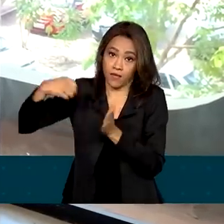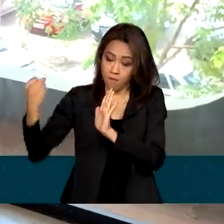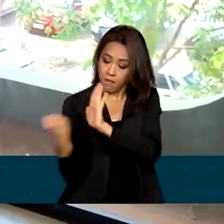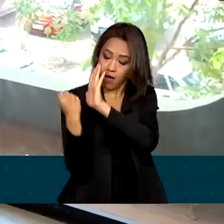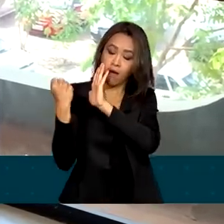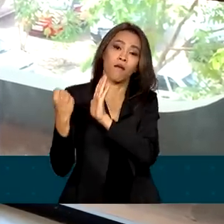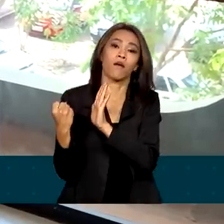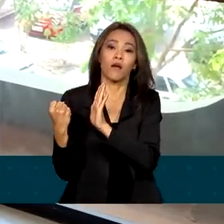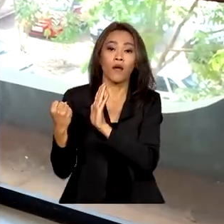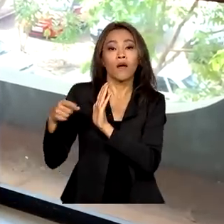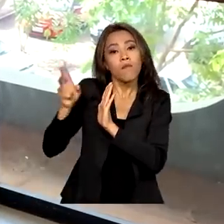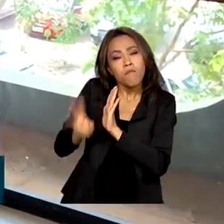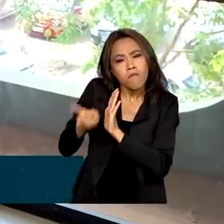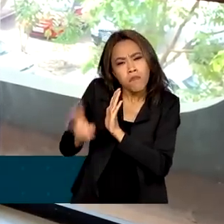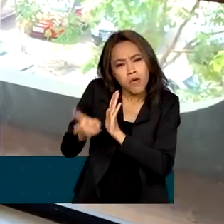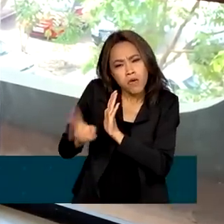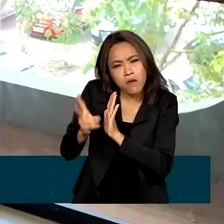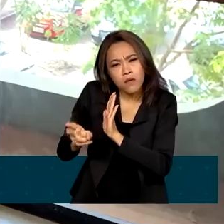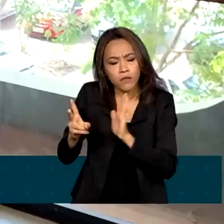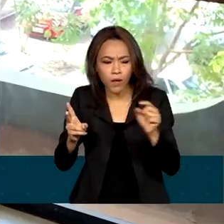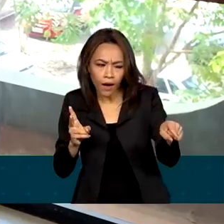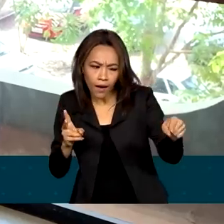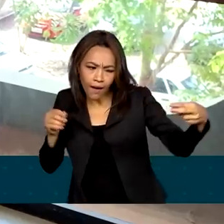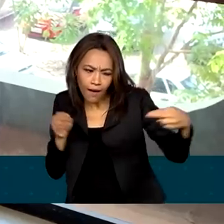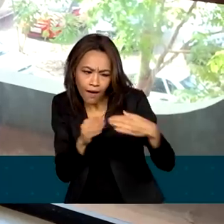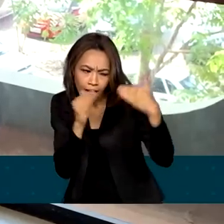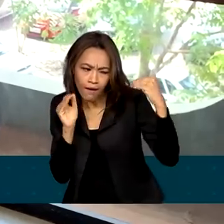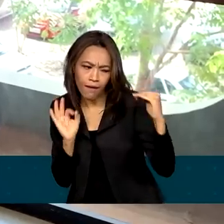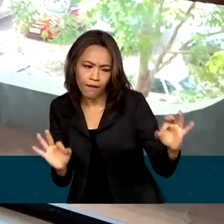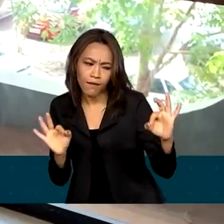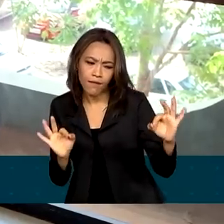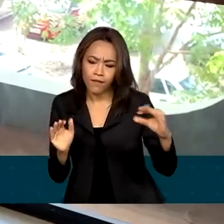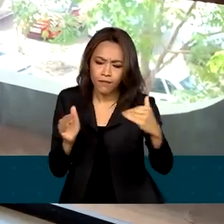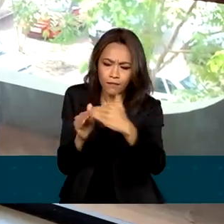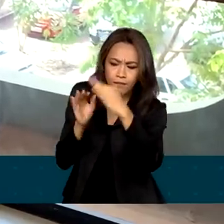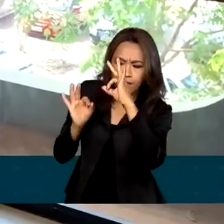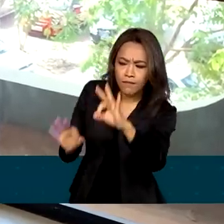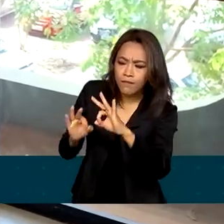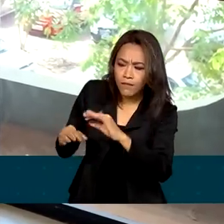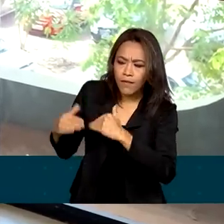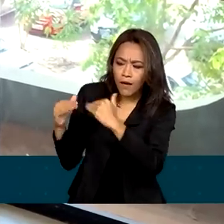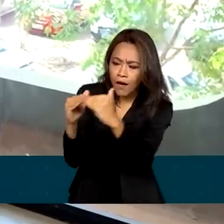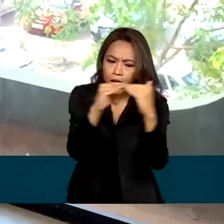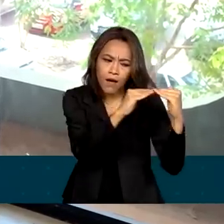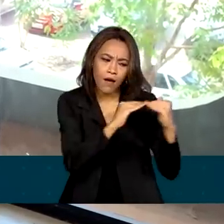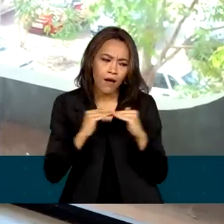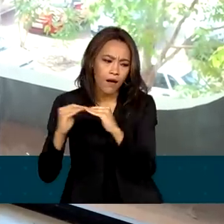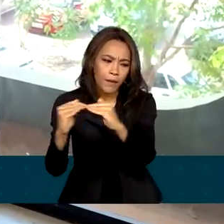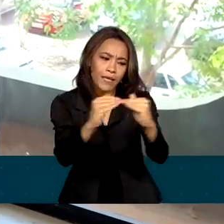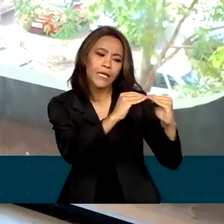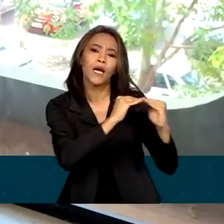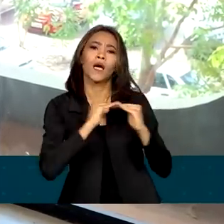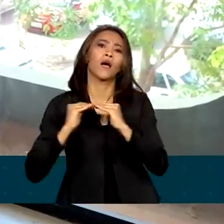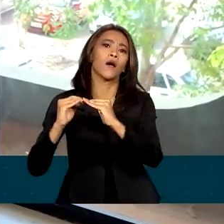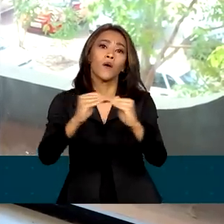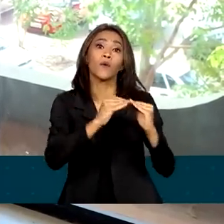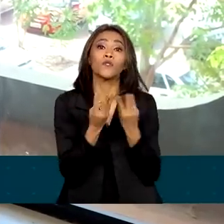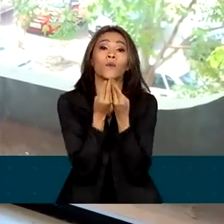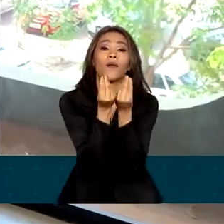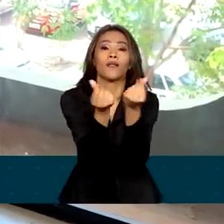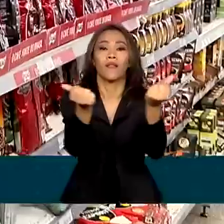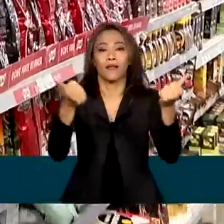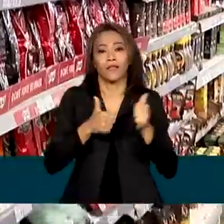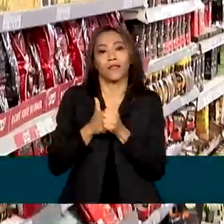aquele mesmo parâmetro de outra marca desde que esteja atendendo o padrão do Ministério da